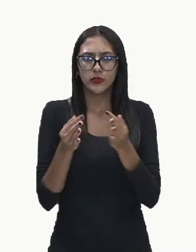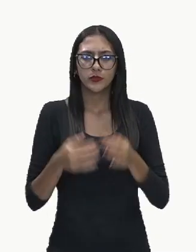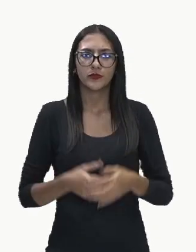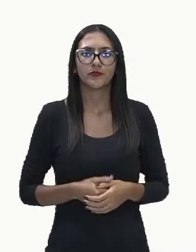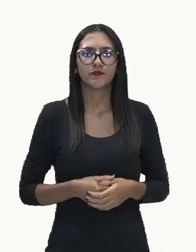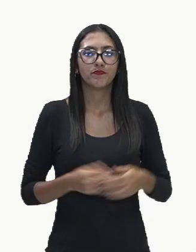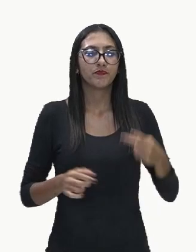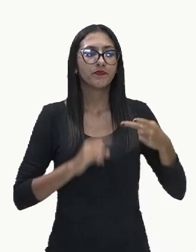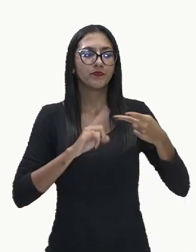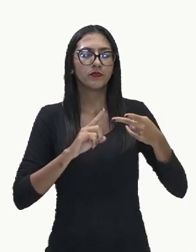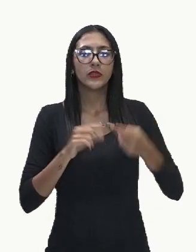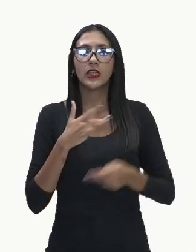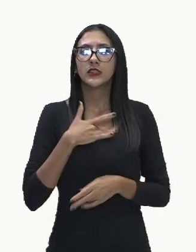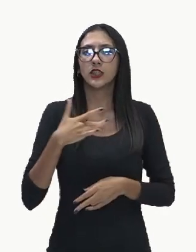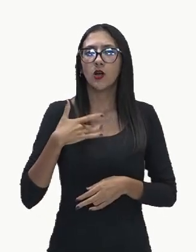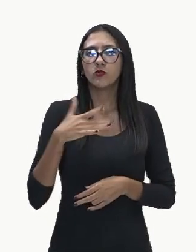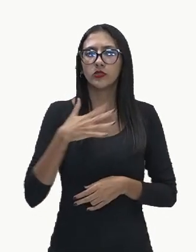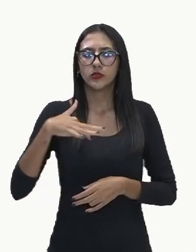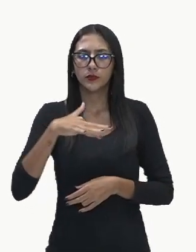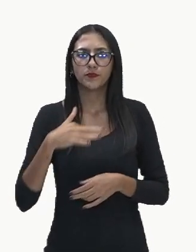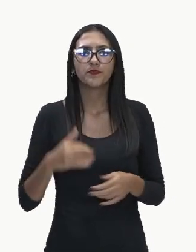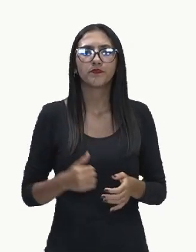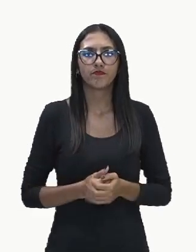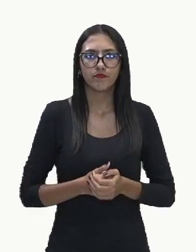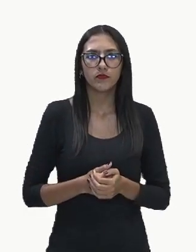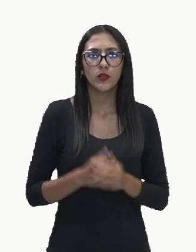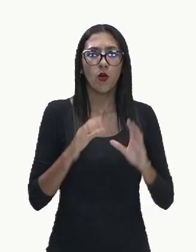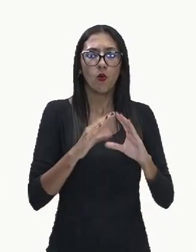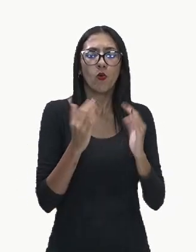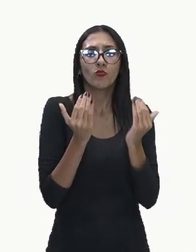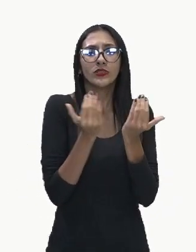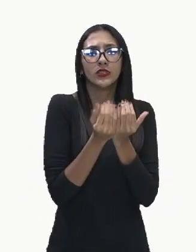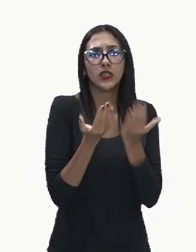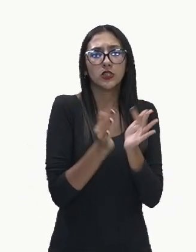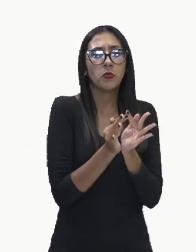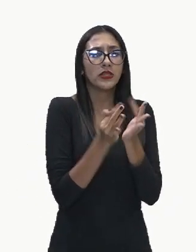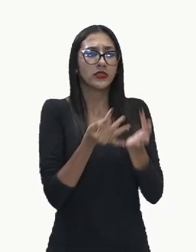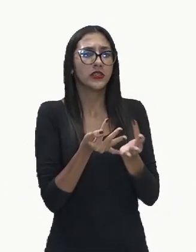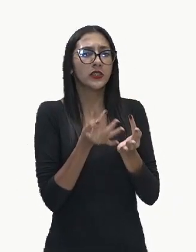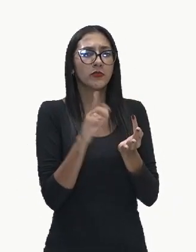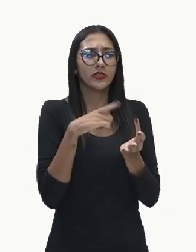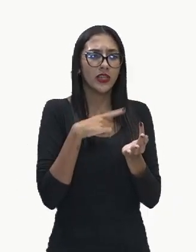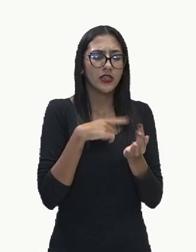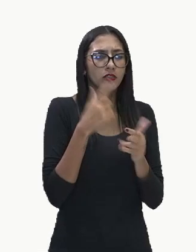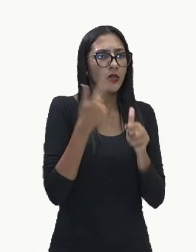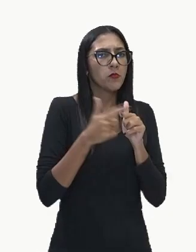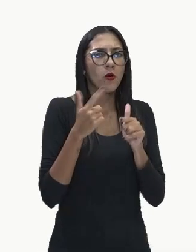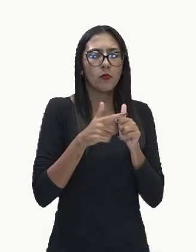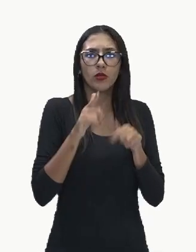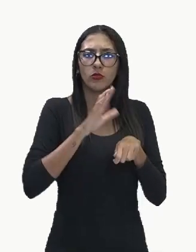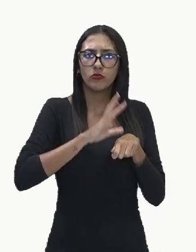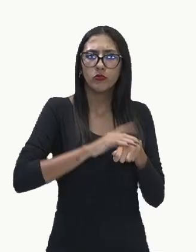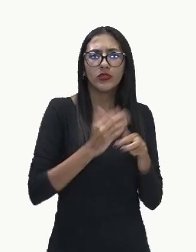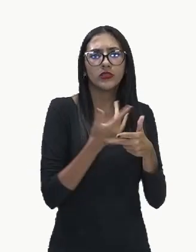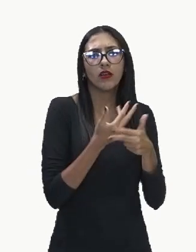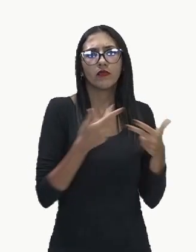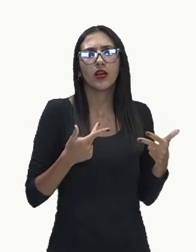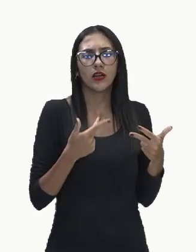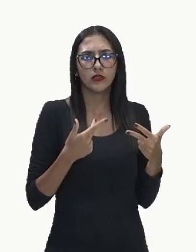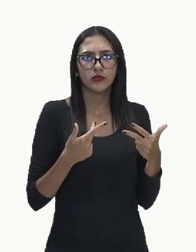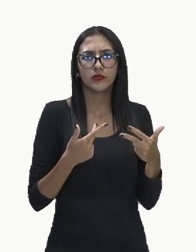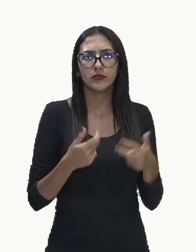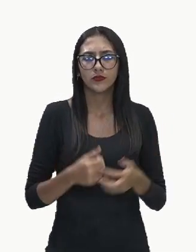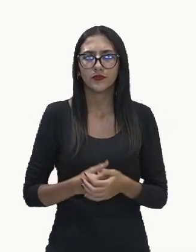comunidades vulneráveis sofrem mais com doenças relacionadas ao manejo inadequado de resíduos e isso está